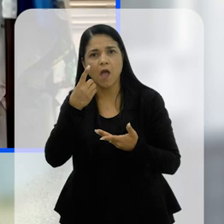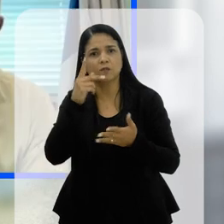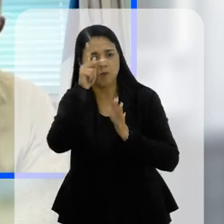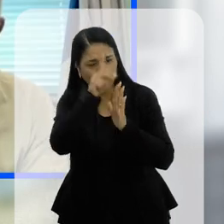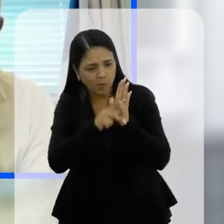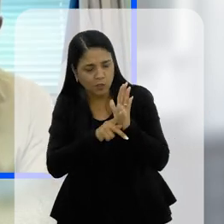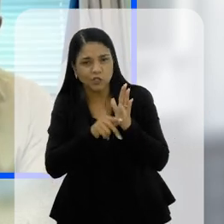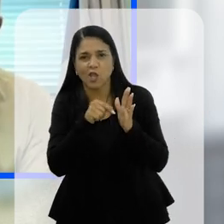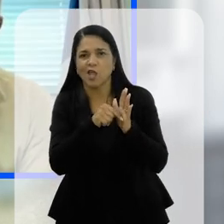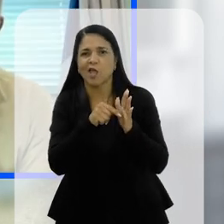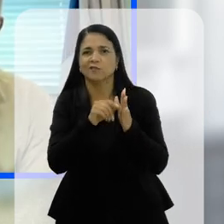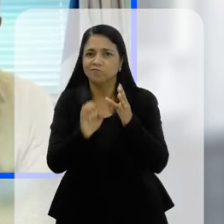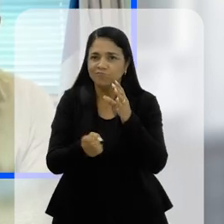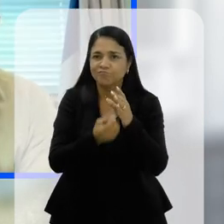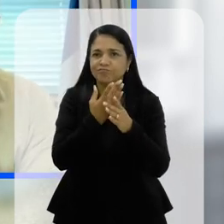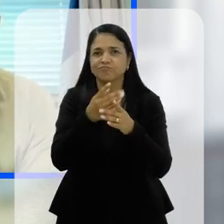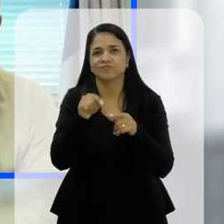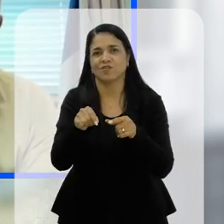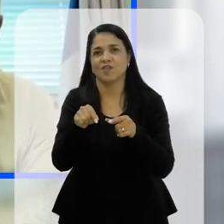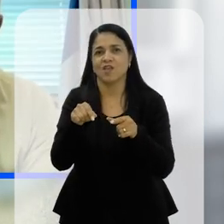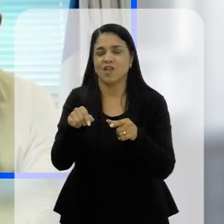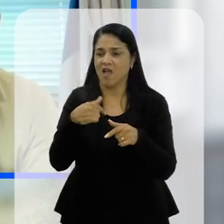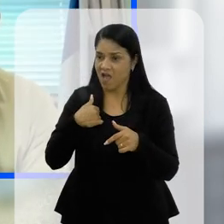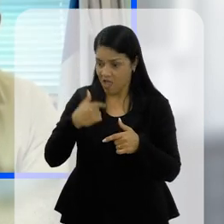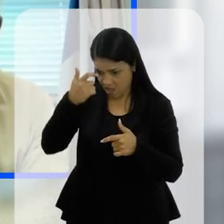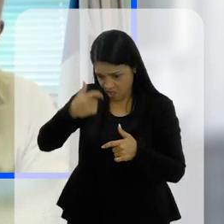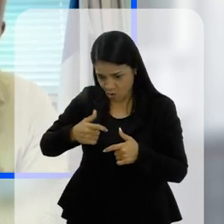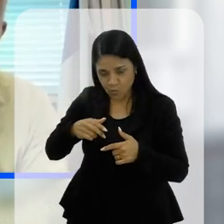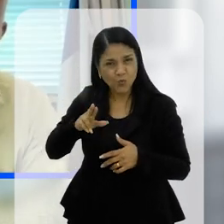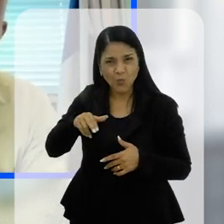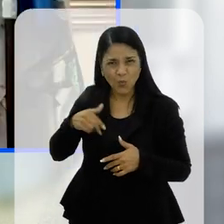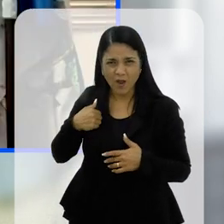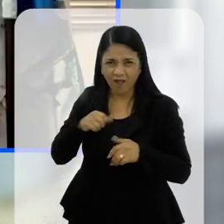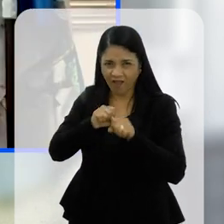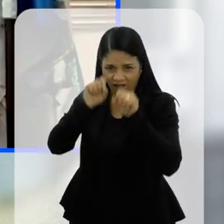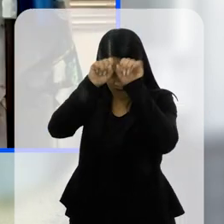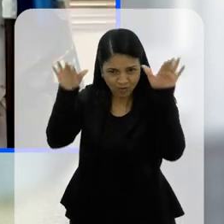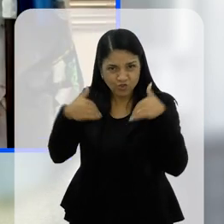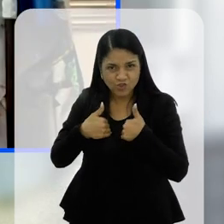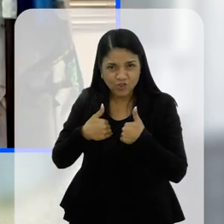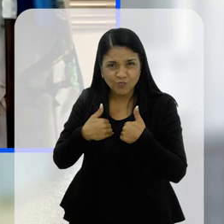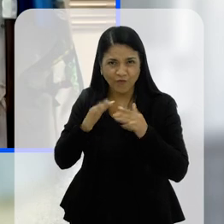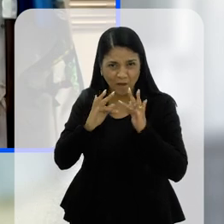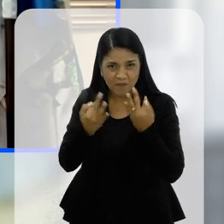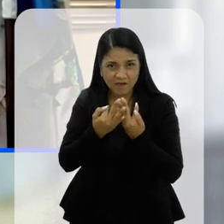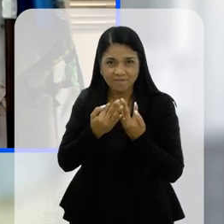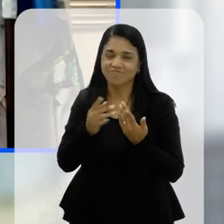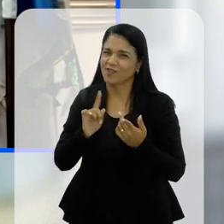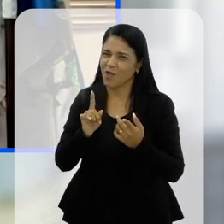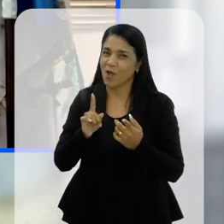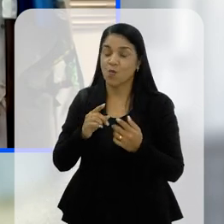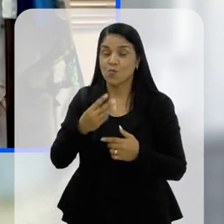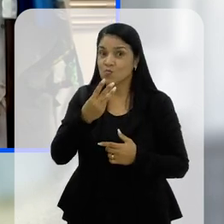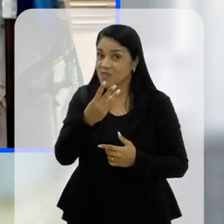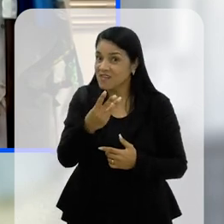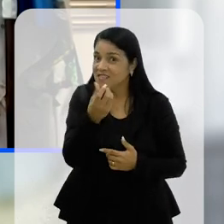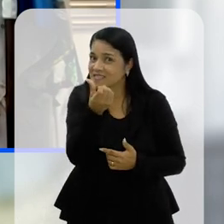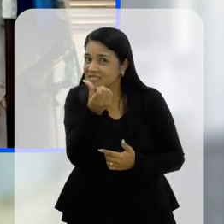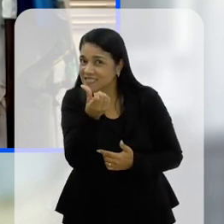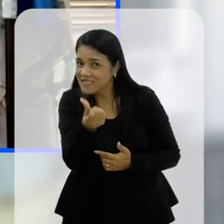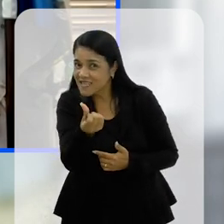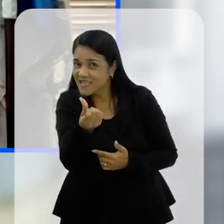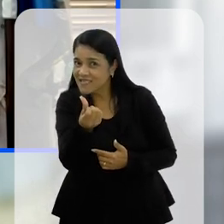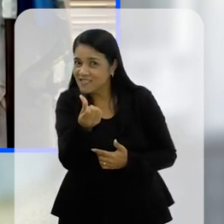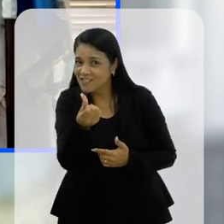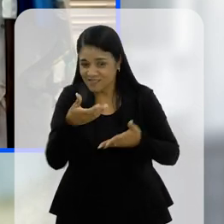que é uma causa que hoje ninguém pode dizer que dessa aí não vai acontecer comigo, certo? Existe uma coisa como o doutor Aragão falou, né? Em